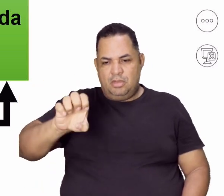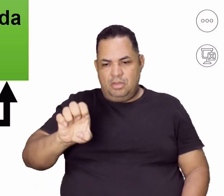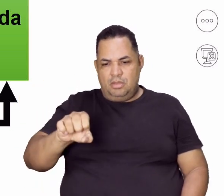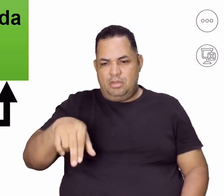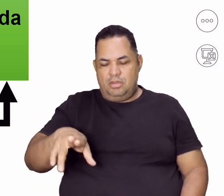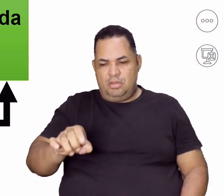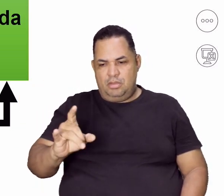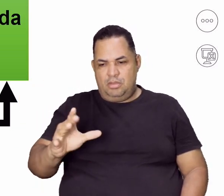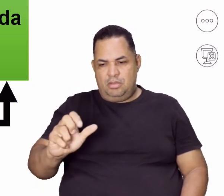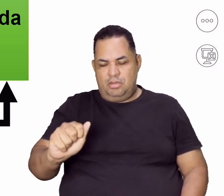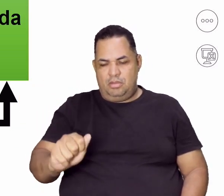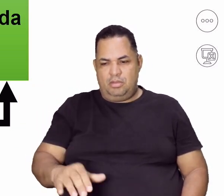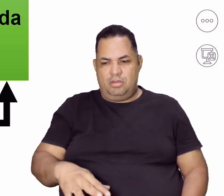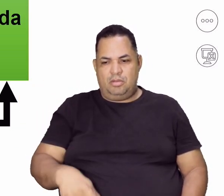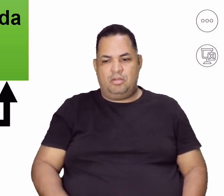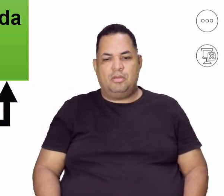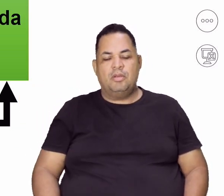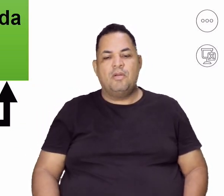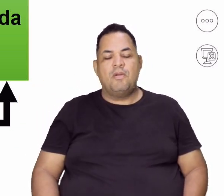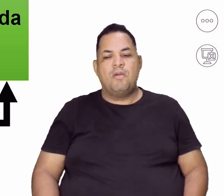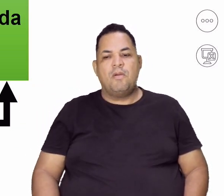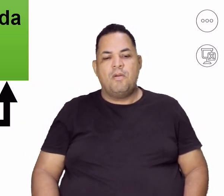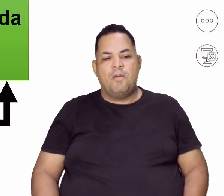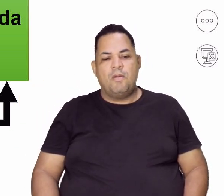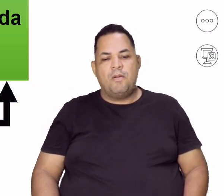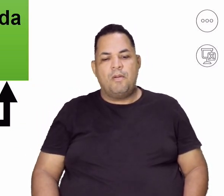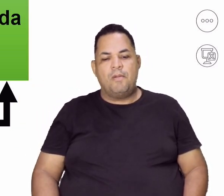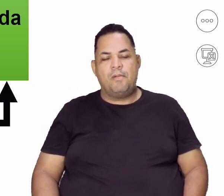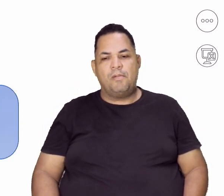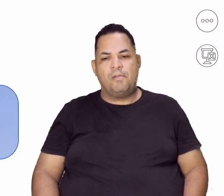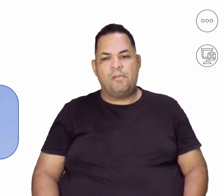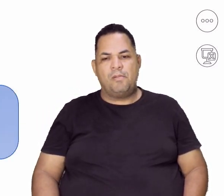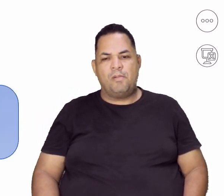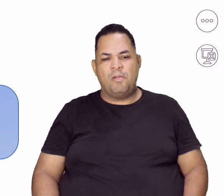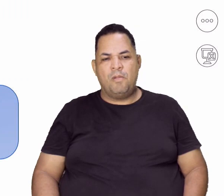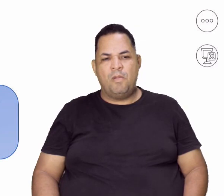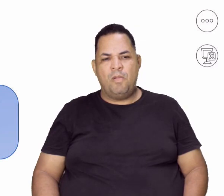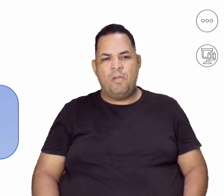são fatores de vulnerabilidade, tá? Quando a gente fala sobre isso.